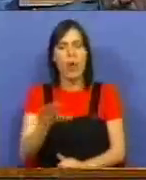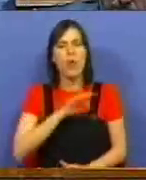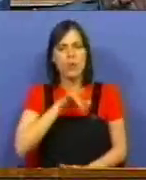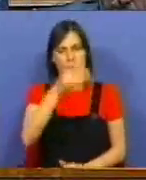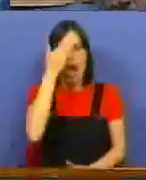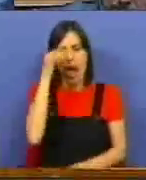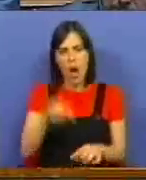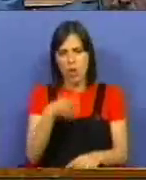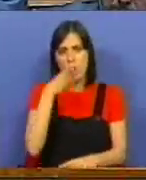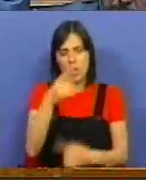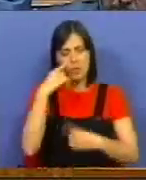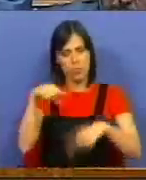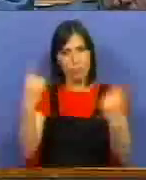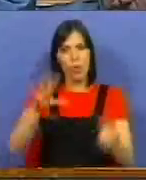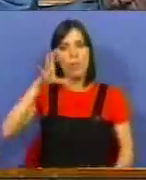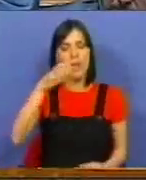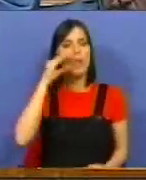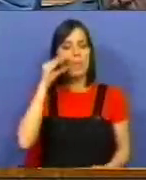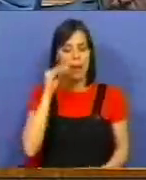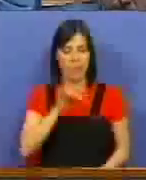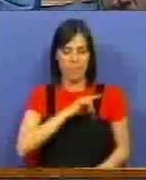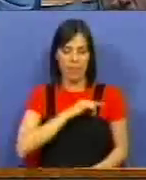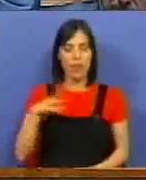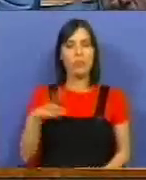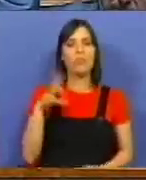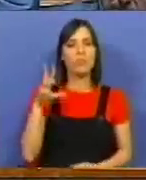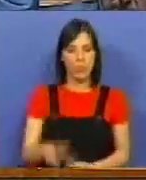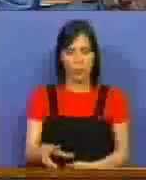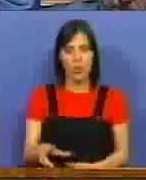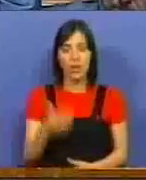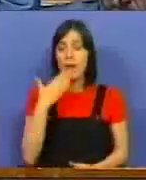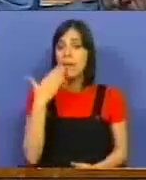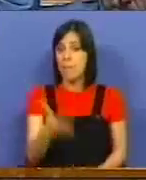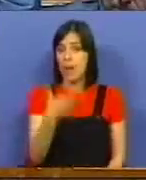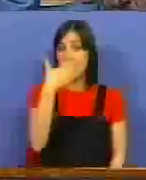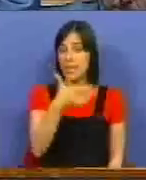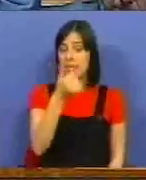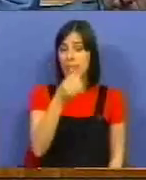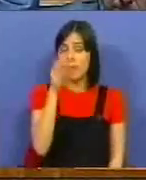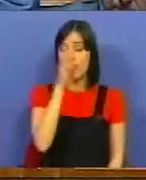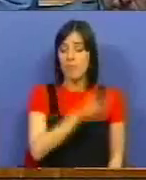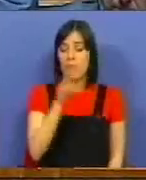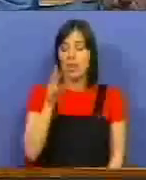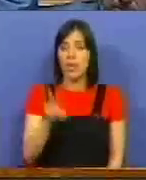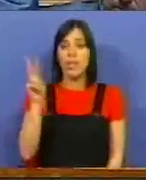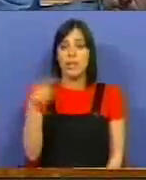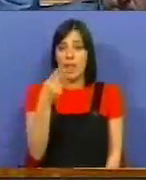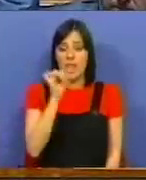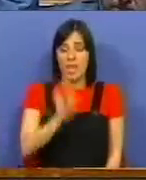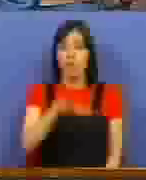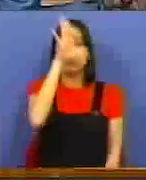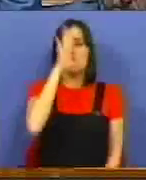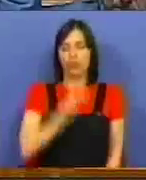se o Sr. hoje vai dizer ao país que o Banco Privado Português, que lhe pede 150 milhões de euros de dinheiro